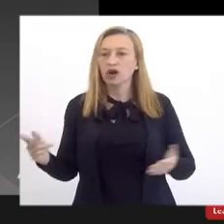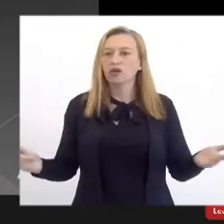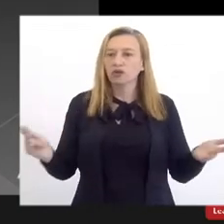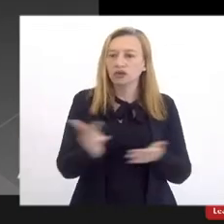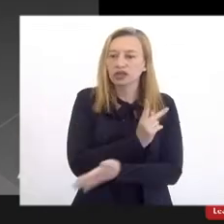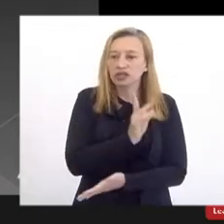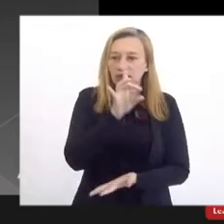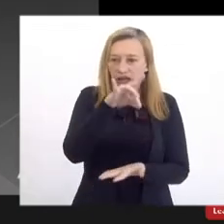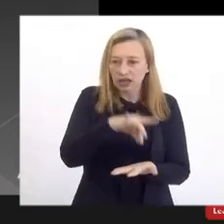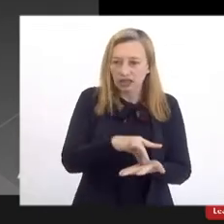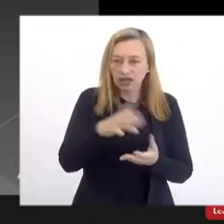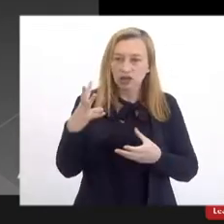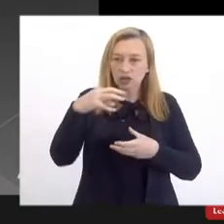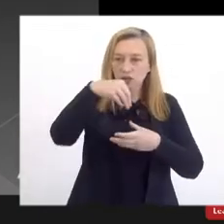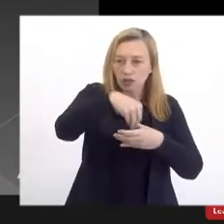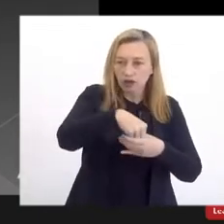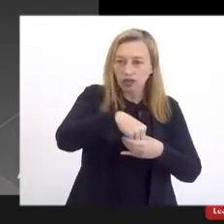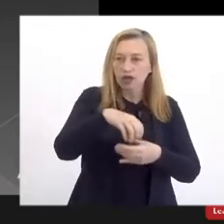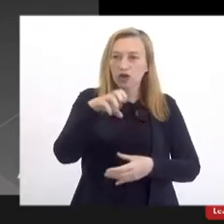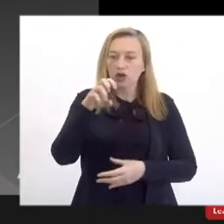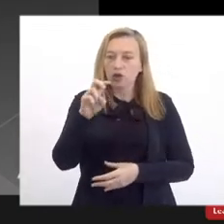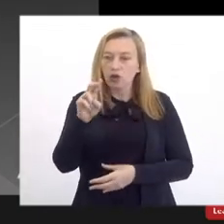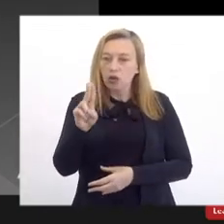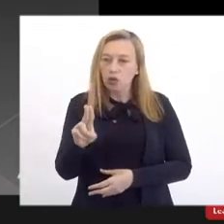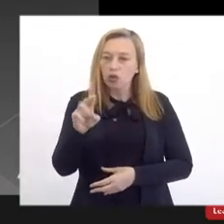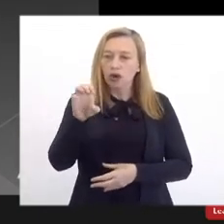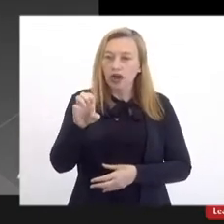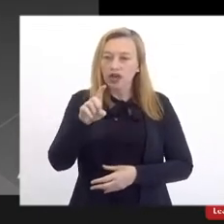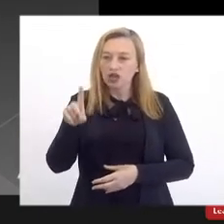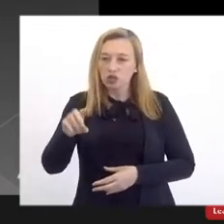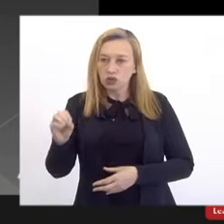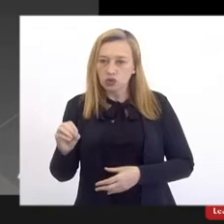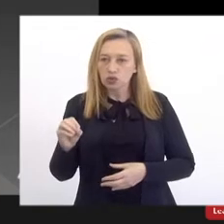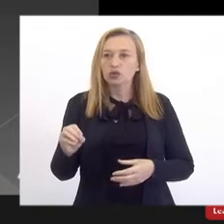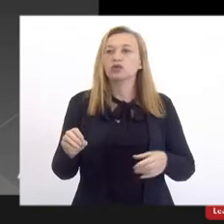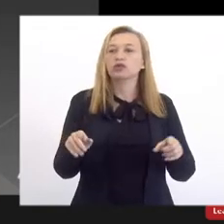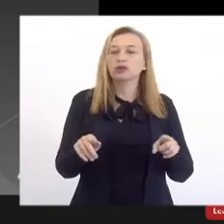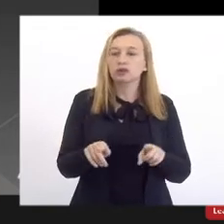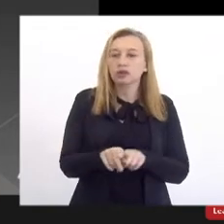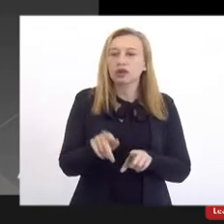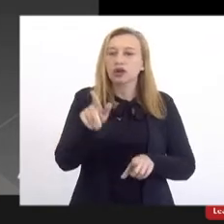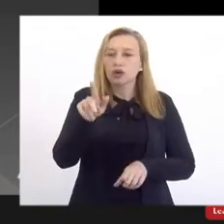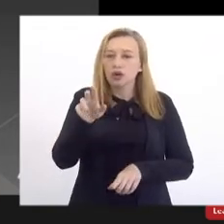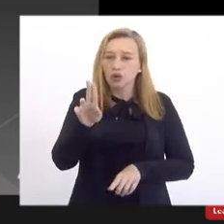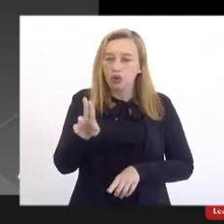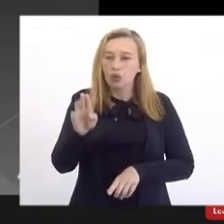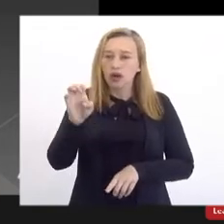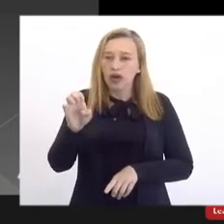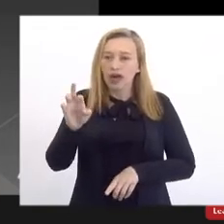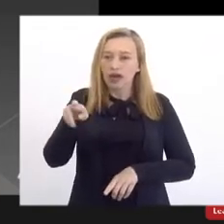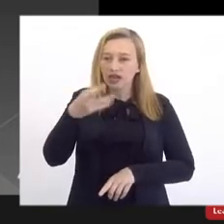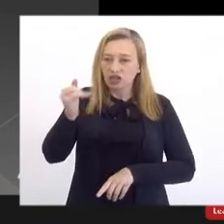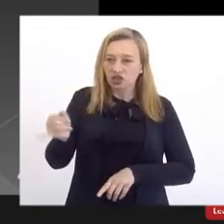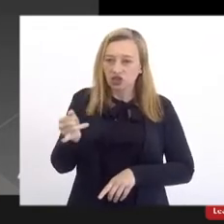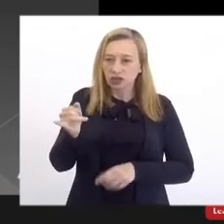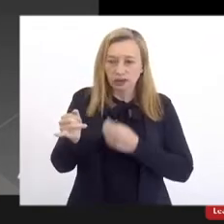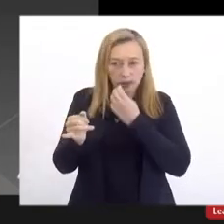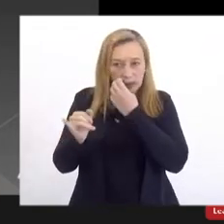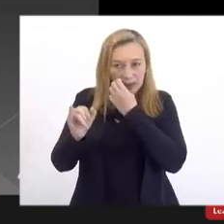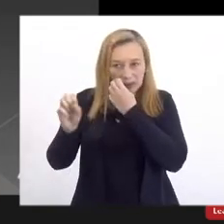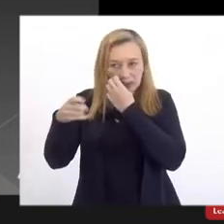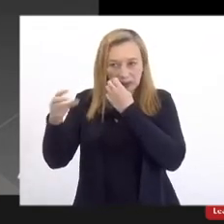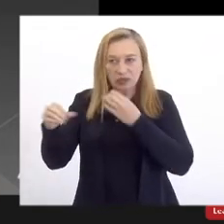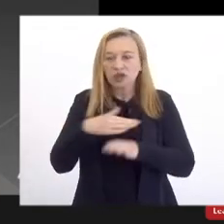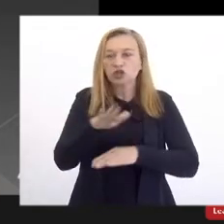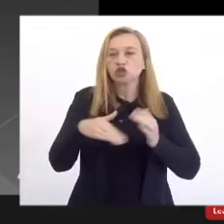né, para a incorporação da UESO pela UERJ, é garantir, obviamente, a isonomia de todos os direitos